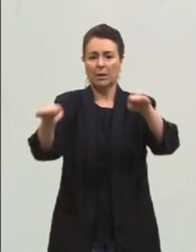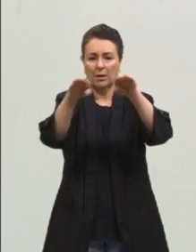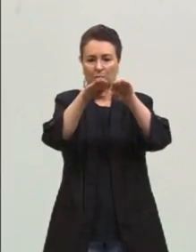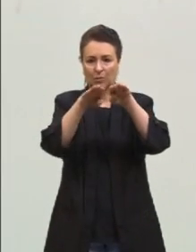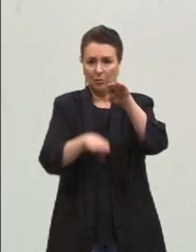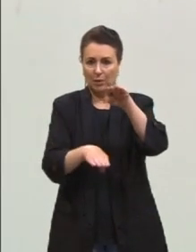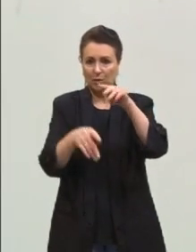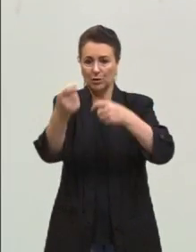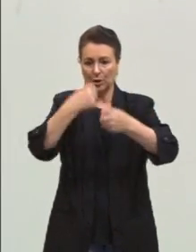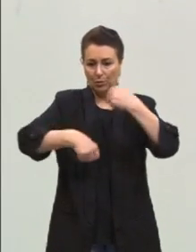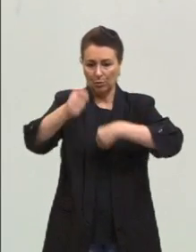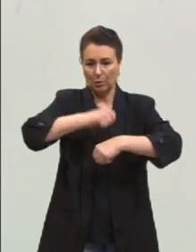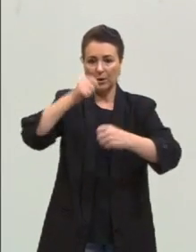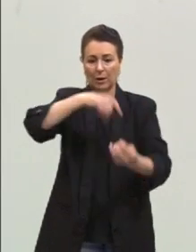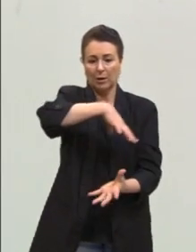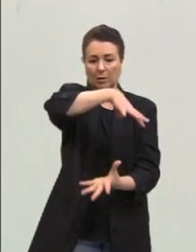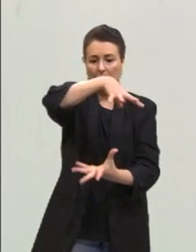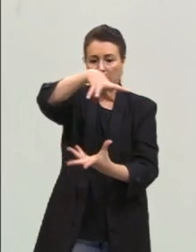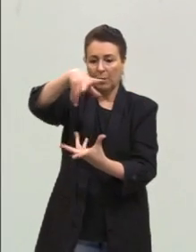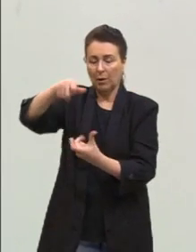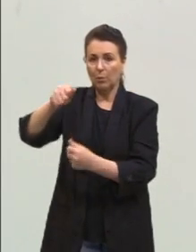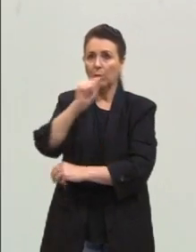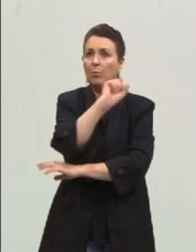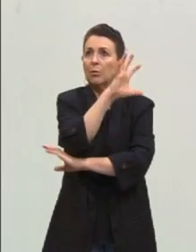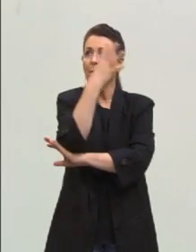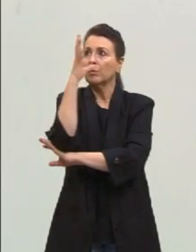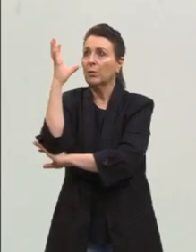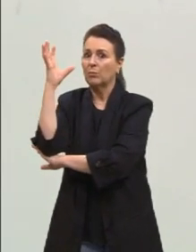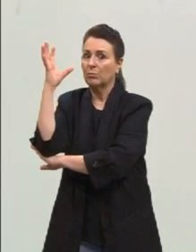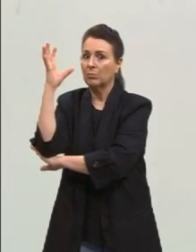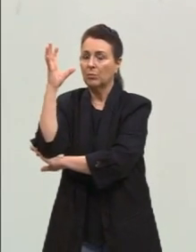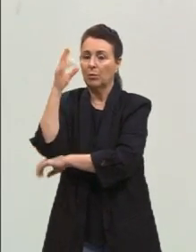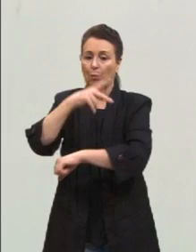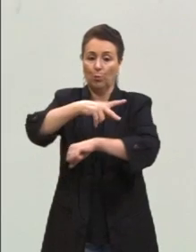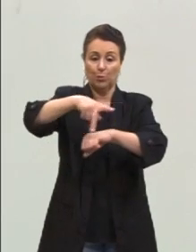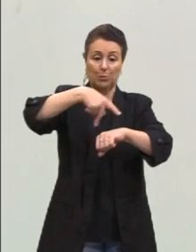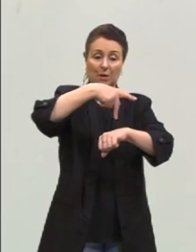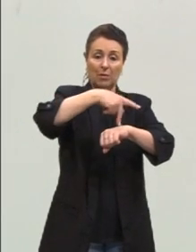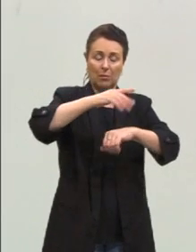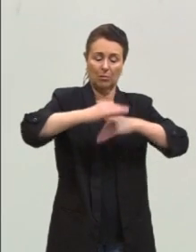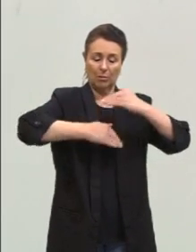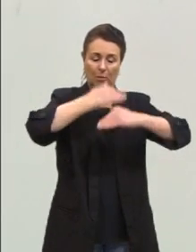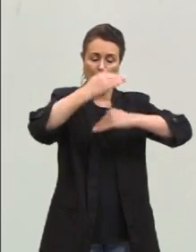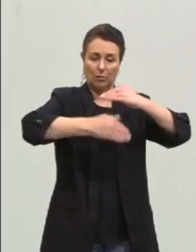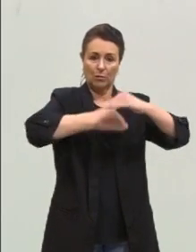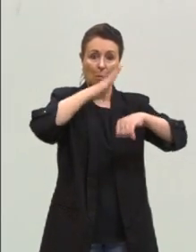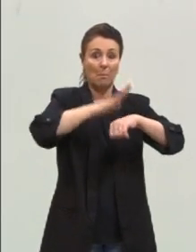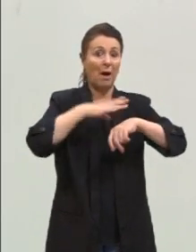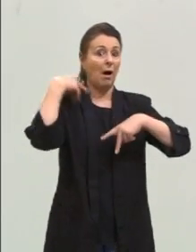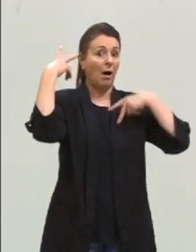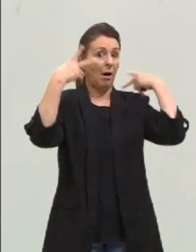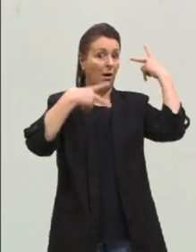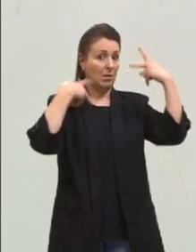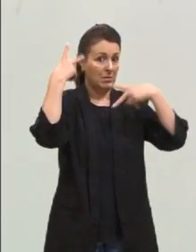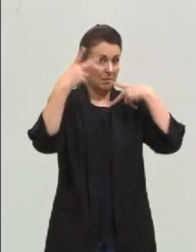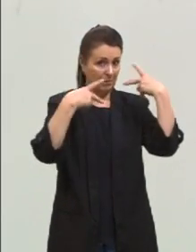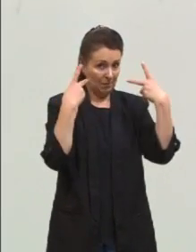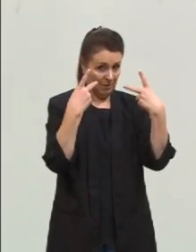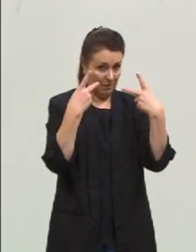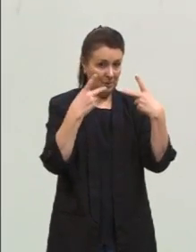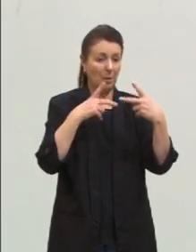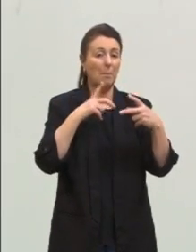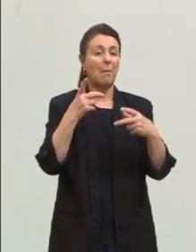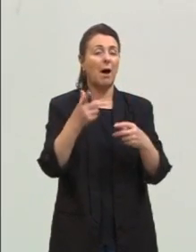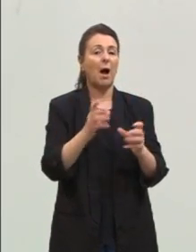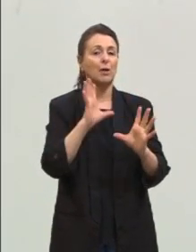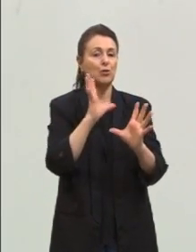e as questões ambientais. Então, os países ditos desenvolvidos são os que mais poluem, os que mais lucram com